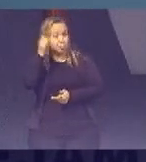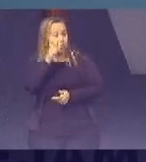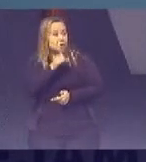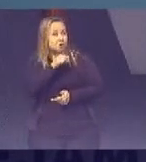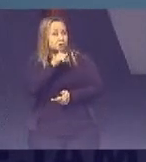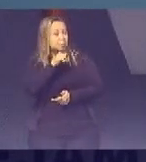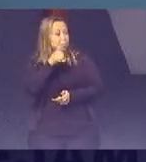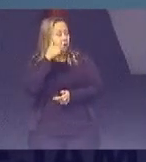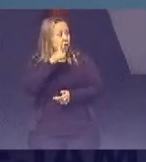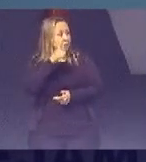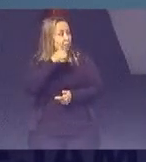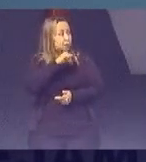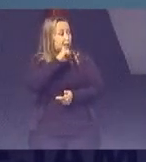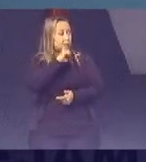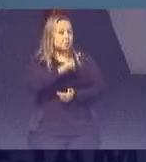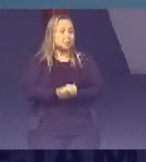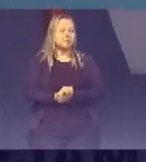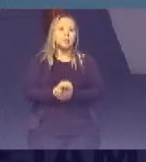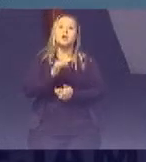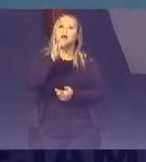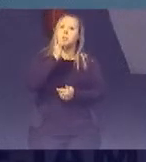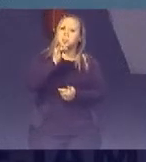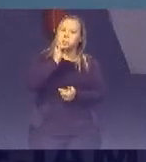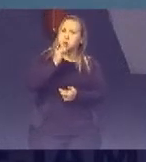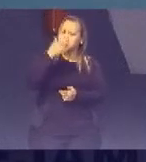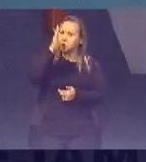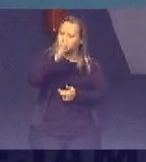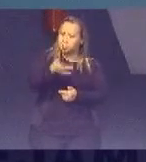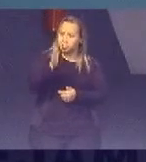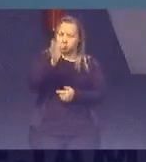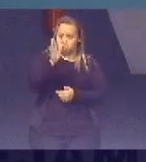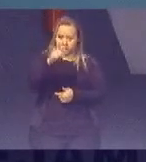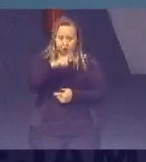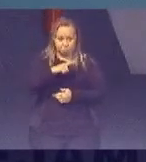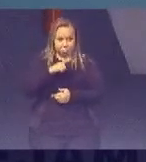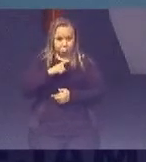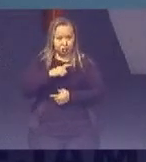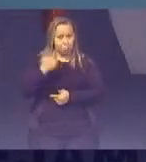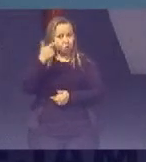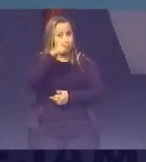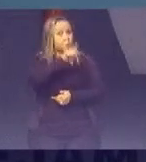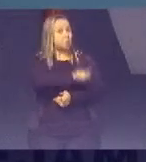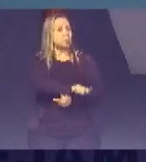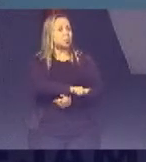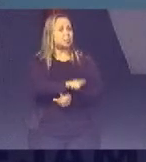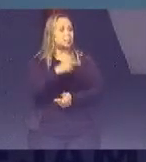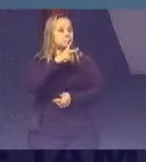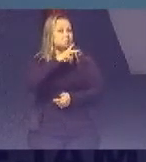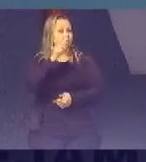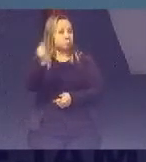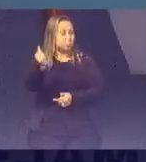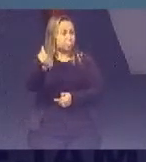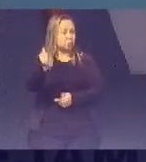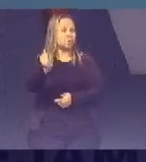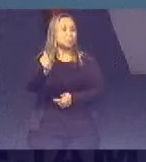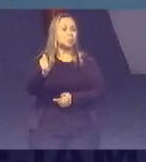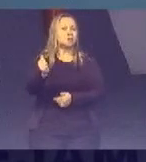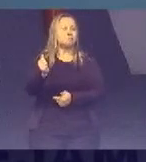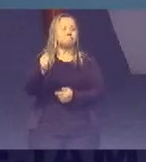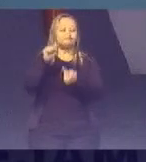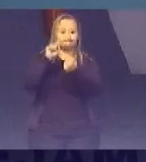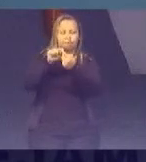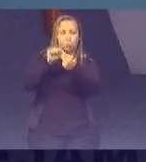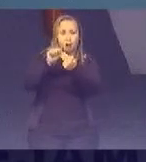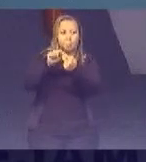nacional Aqui é um Exemplo Onde o Brasil Já tinha alcançado A meta da ONU Não tem por que Não se colocar Metas